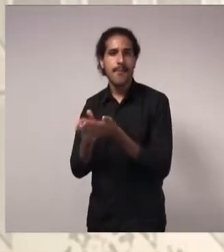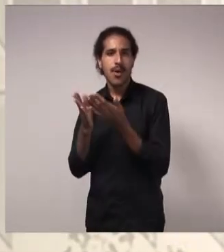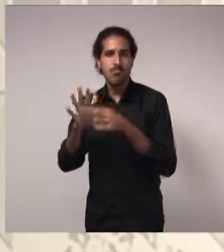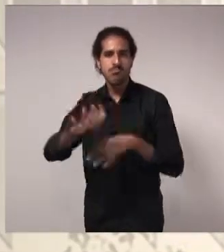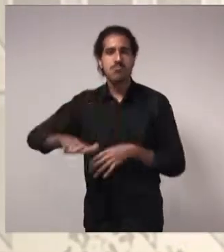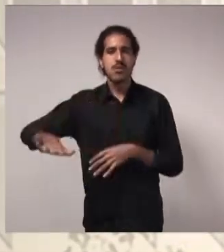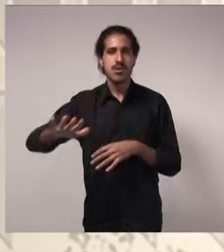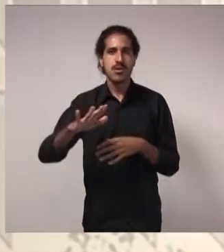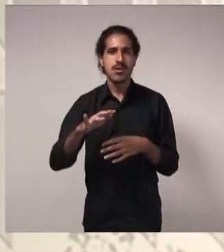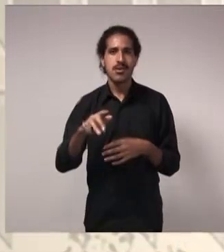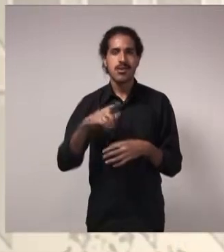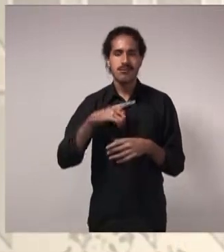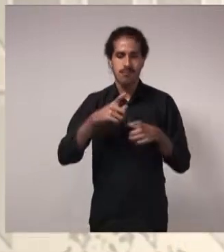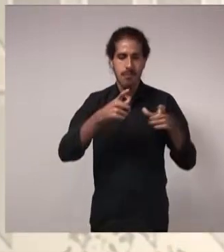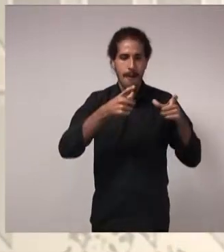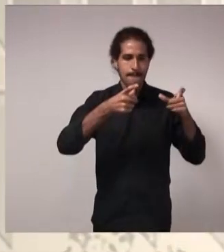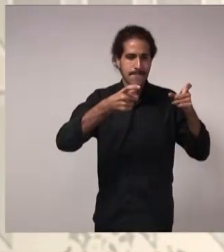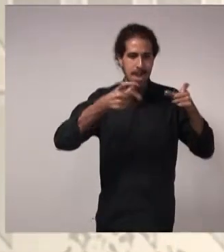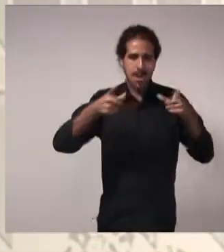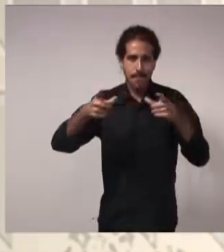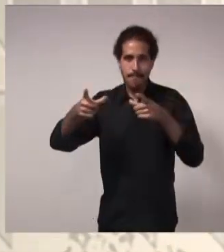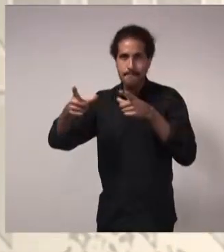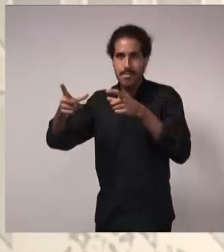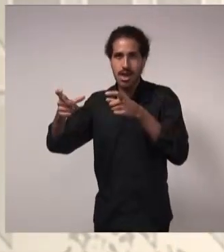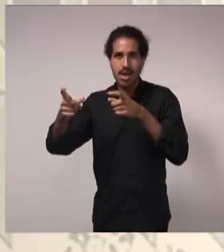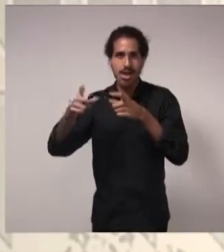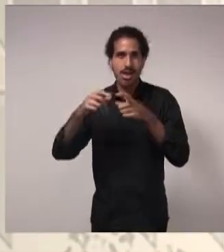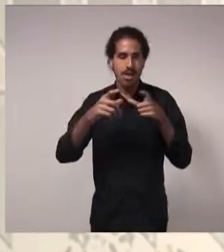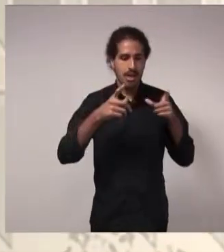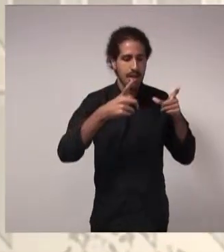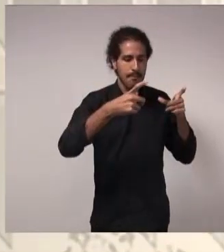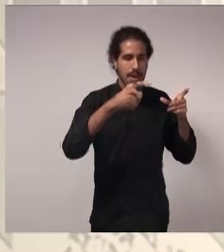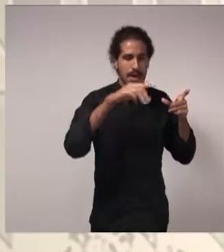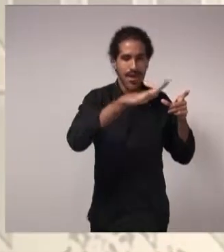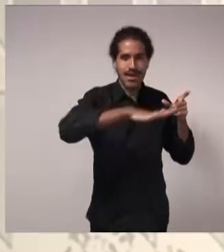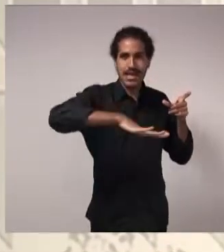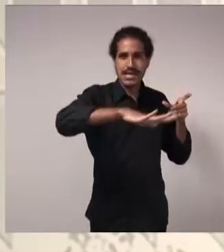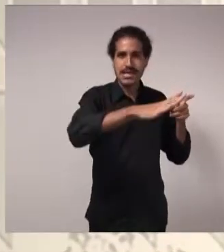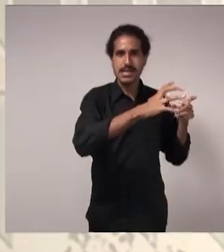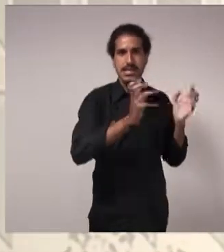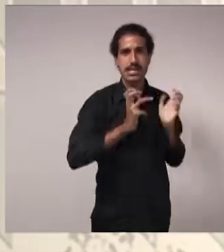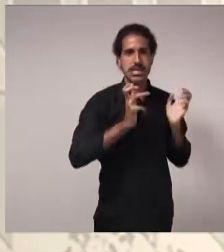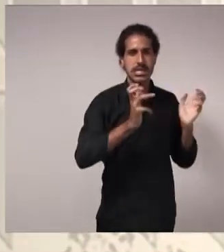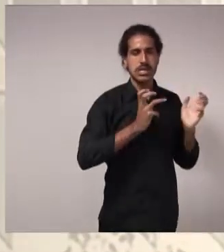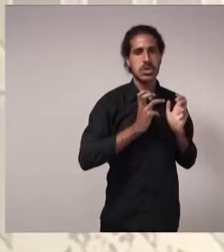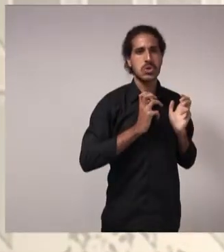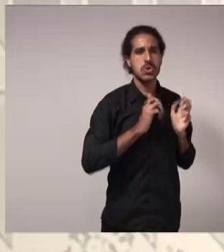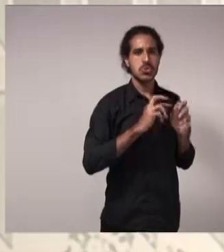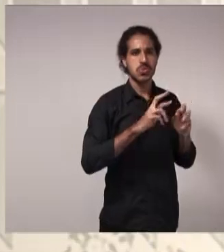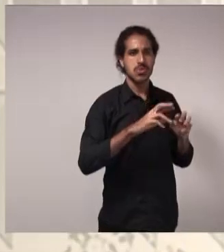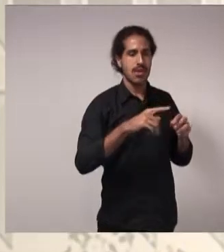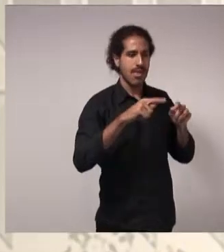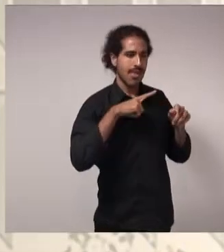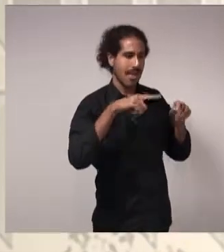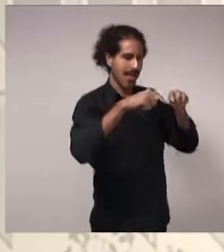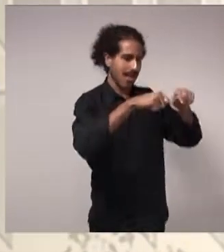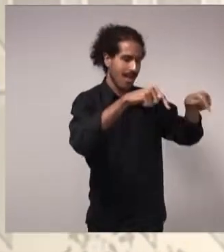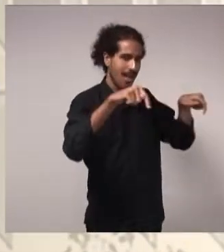situação bem diferente. Residências de médio padrão, nem todas têm uma piscina.